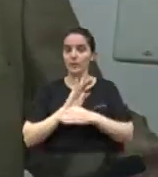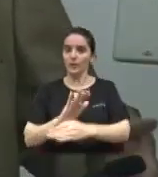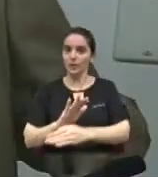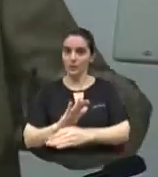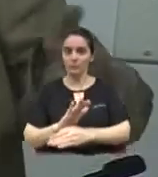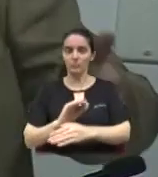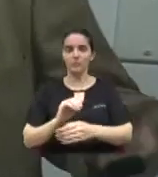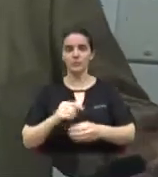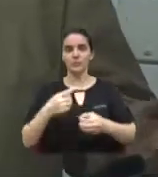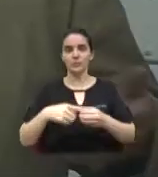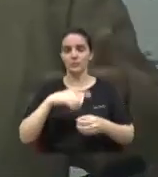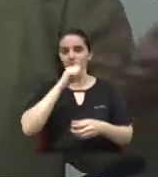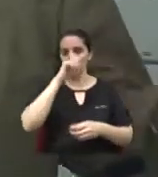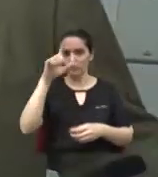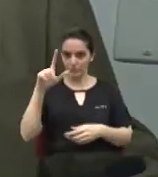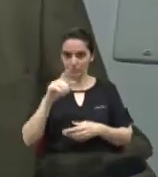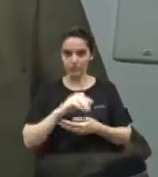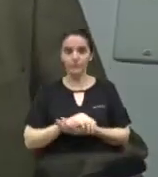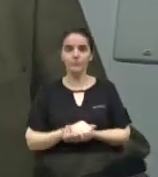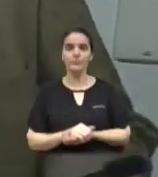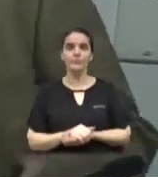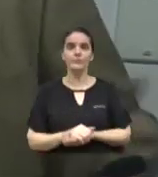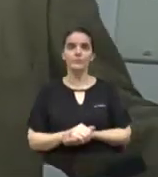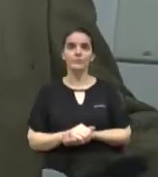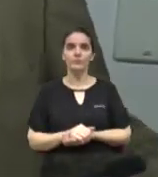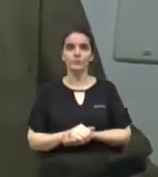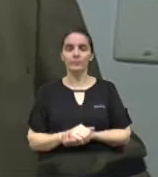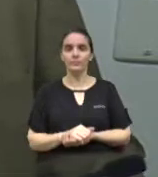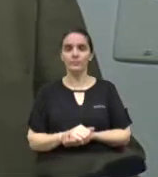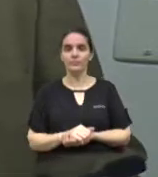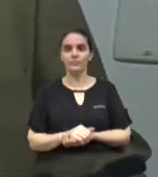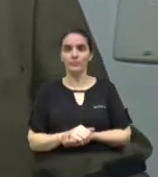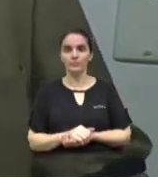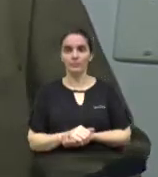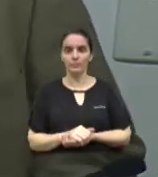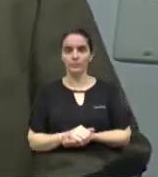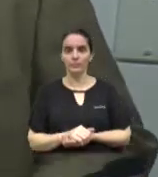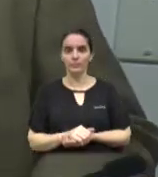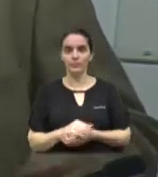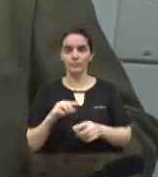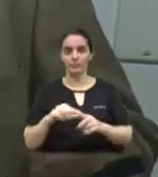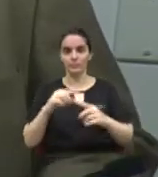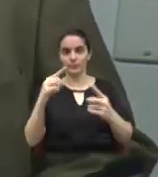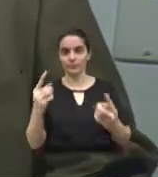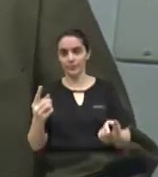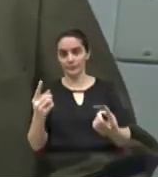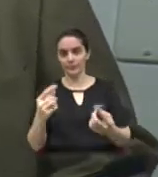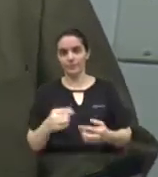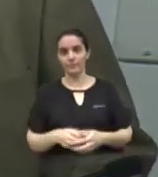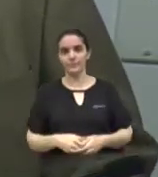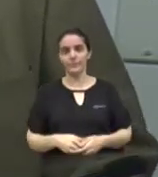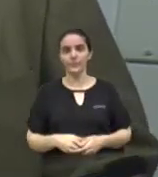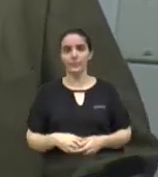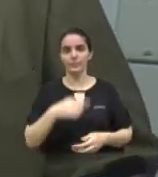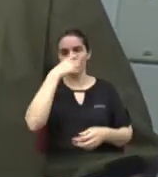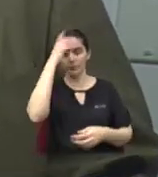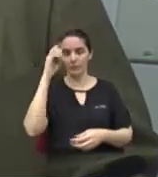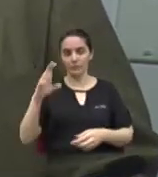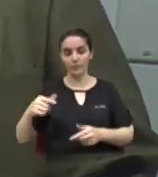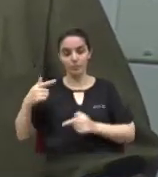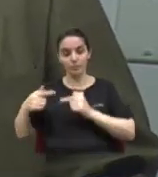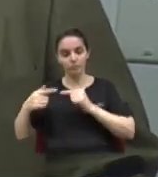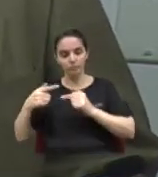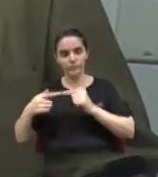Nimeira que ajuda para não entrar em caos, num caos essa questão. Mas, tenho debatido isso com o governador,